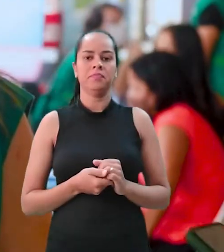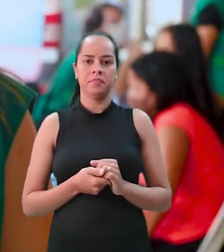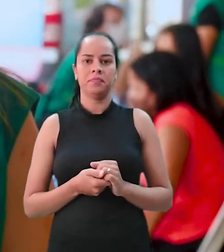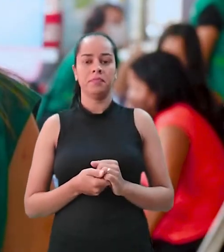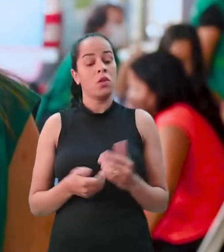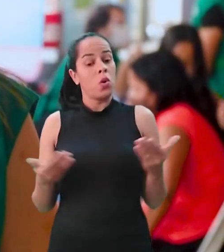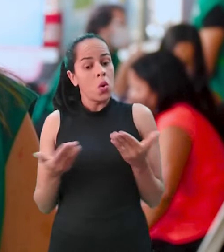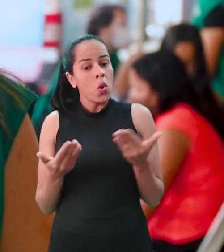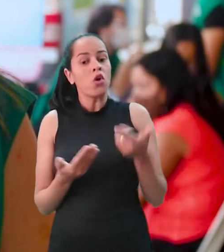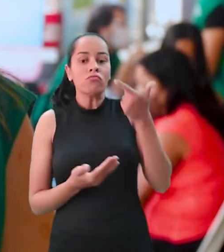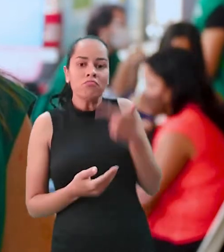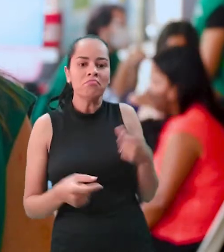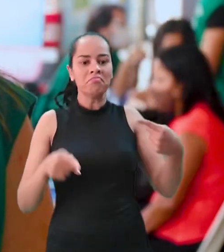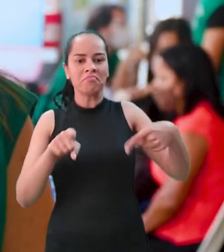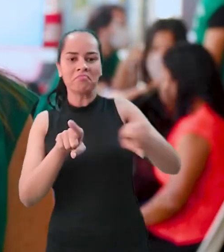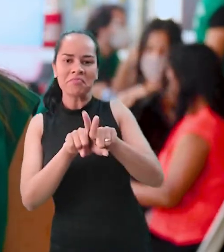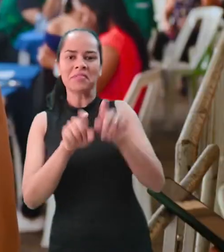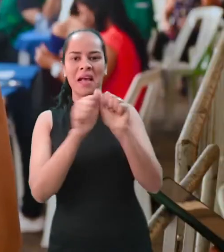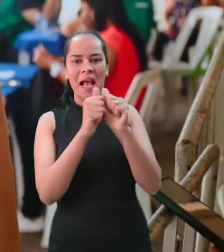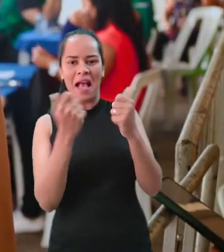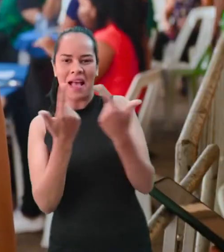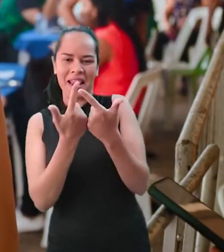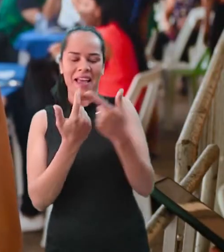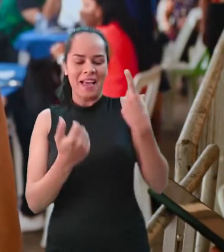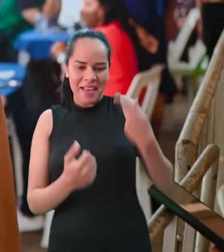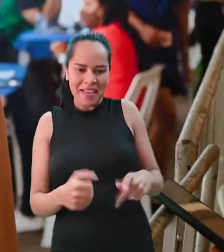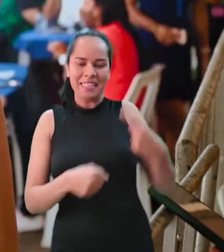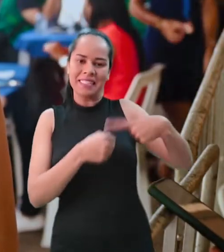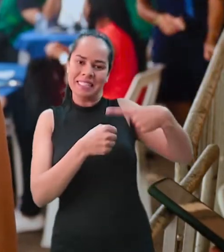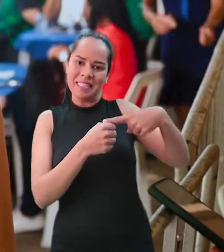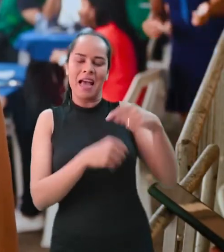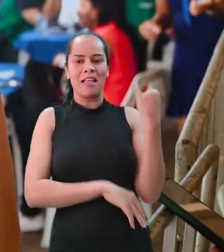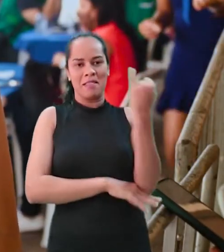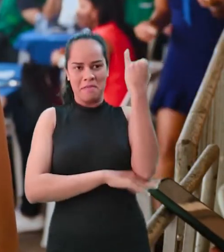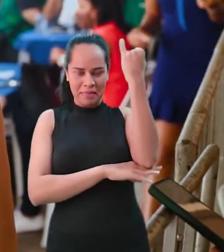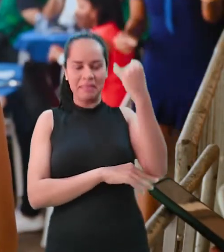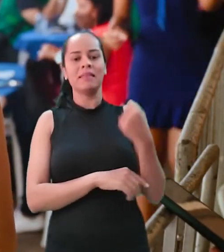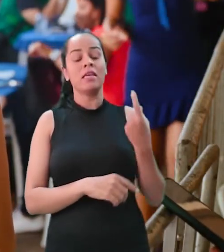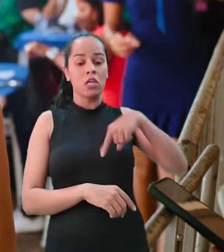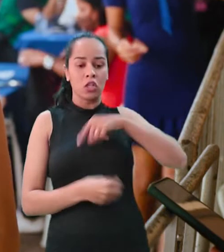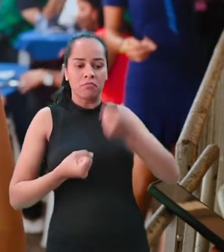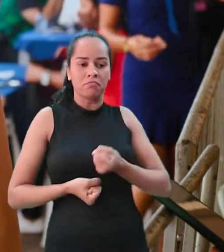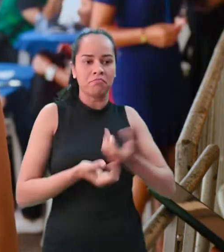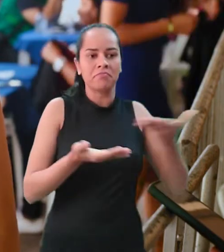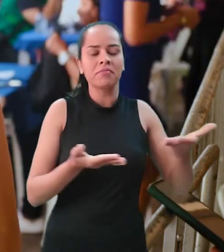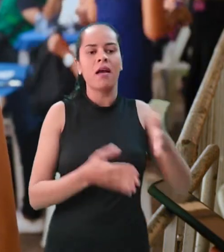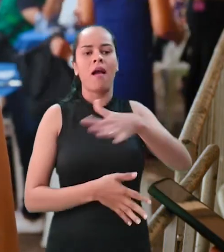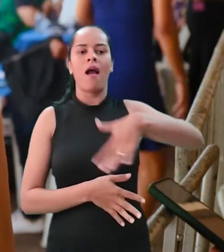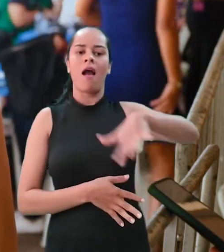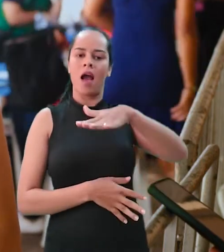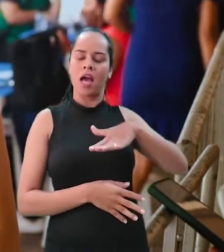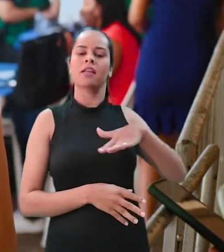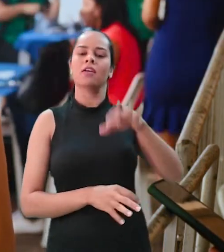Hoje estamos mais uma vez em parceria com o Alegua aqui na cidade de Itapazim. Oferecendo assistência jurídica